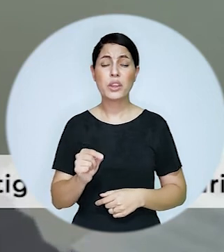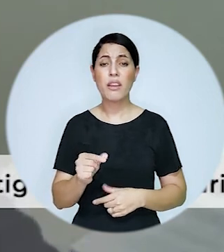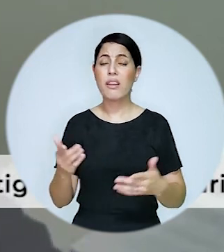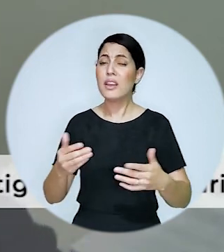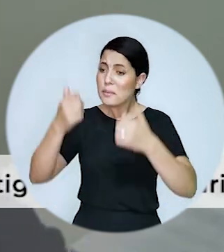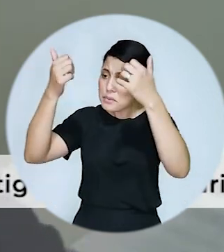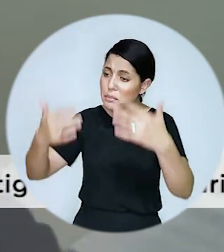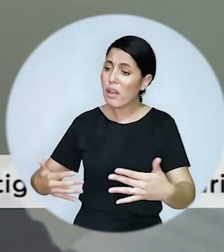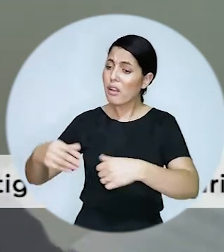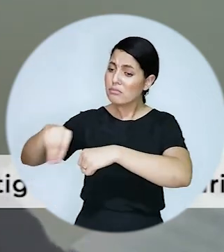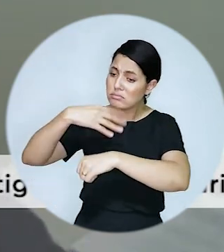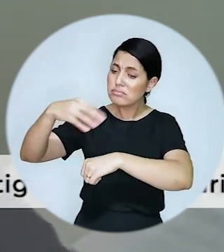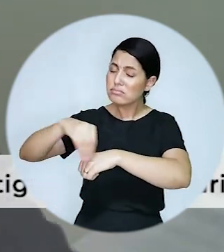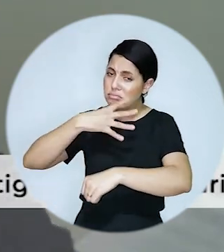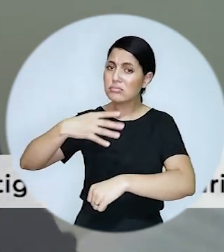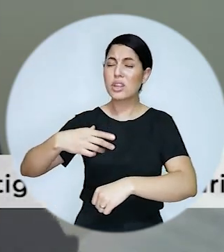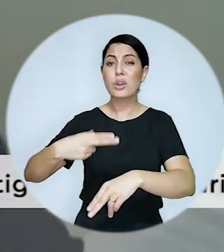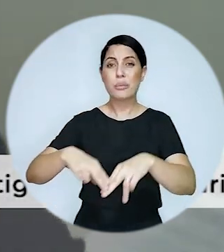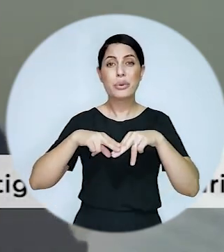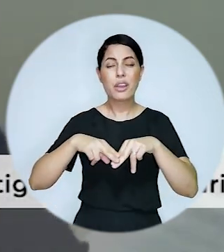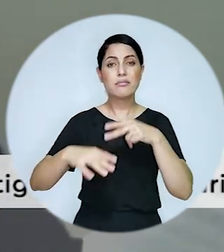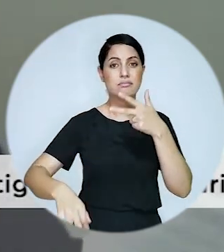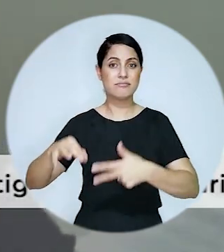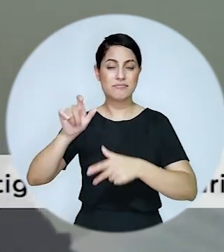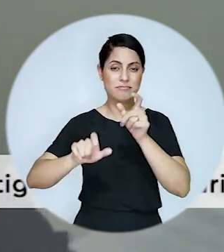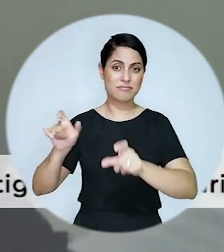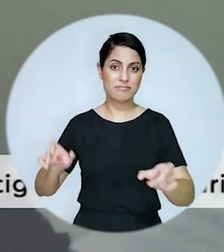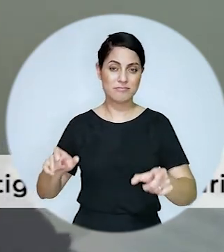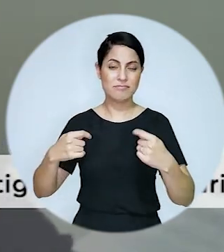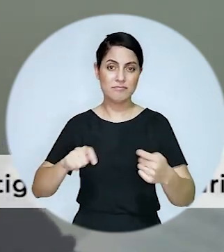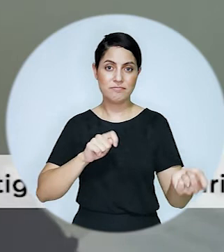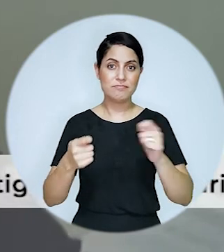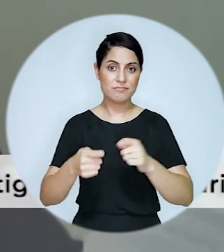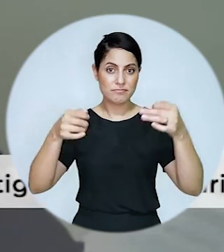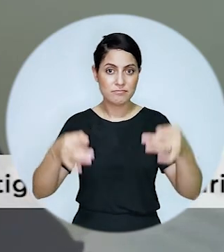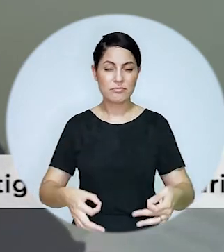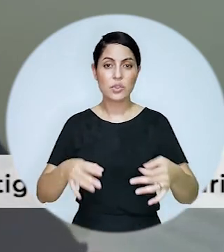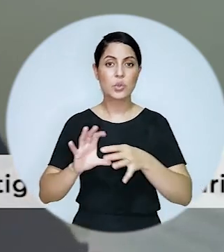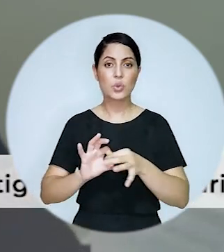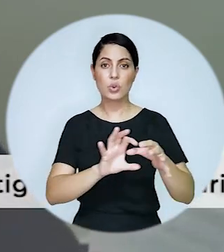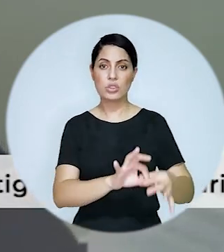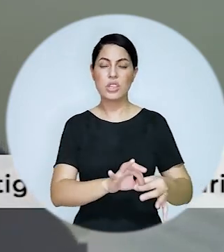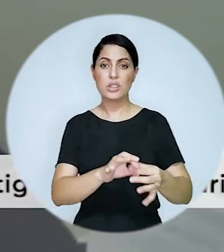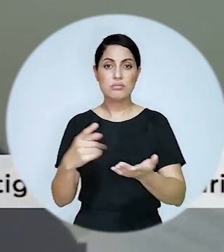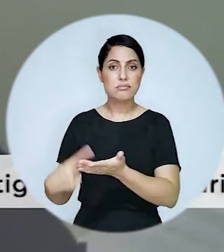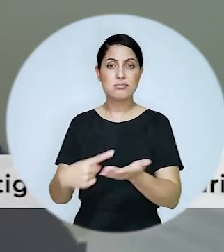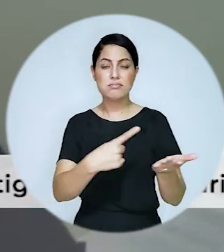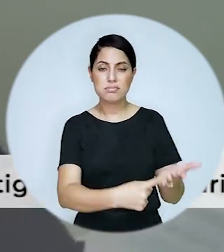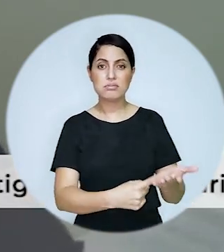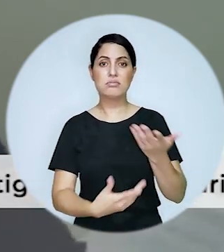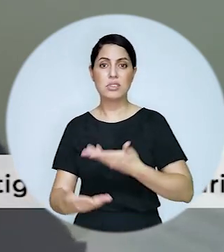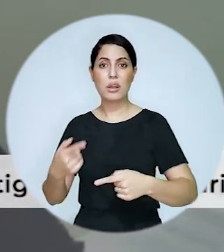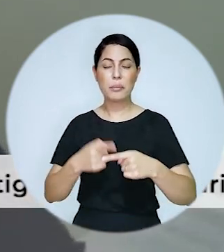plano recomendações para que magistrados isso pode sim muito ser fomentado na comissão de solução adequada de conflitos do Conselho Nacional de